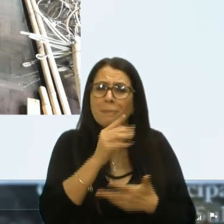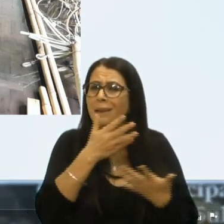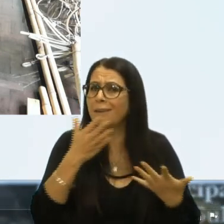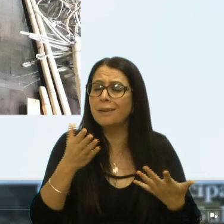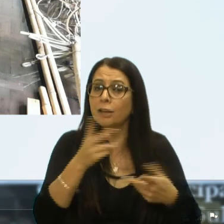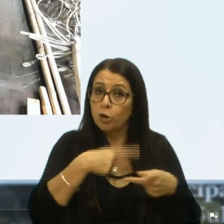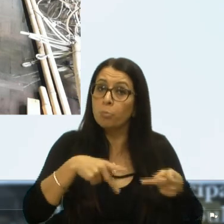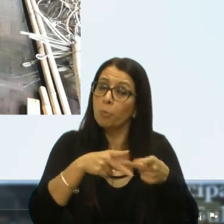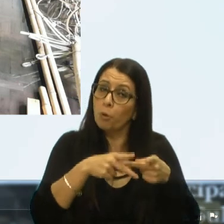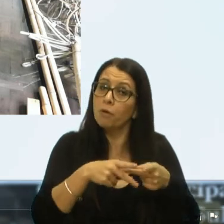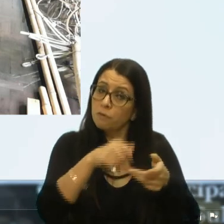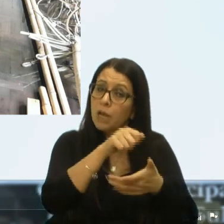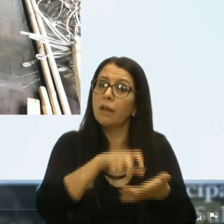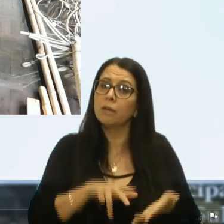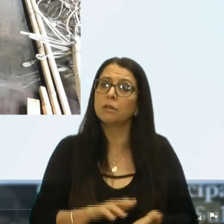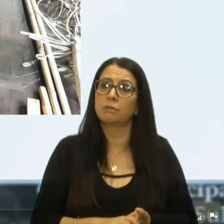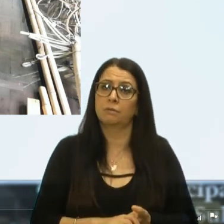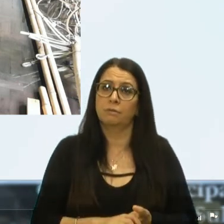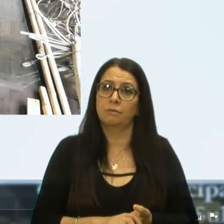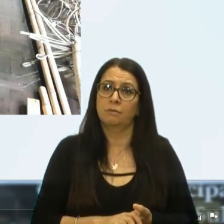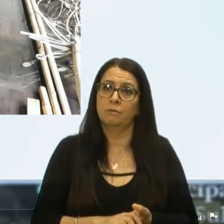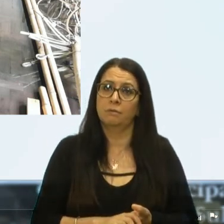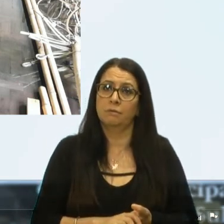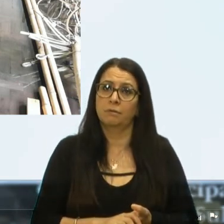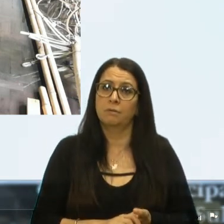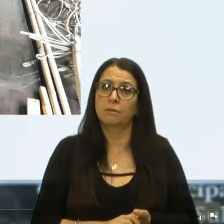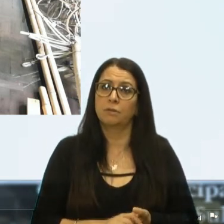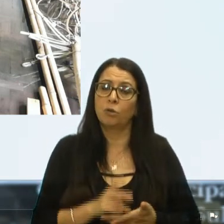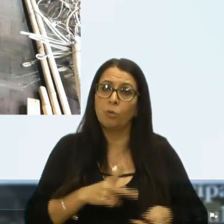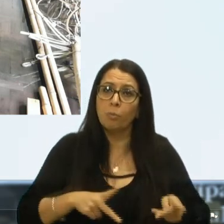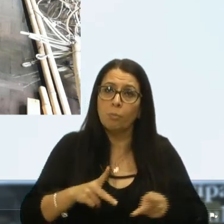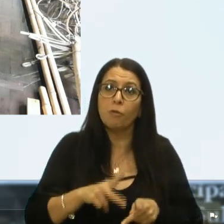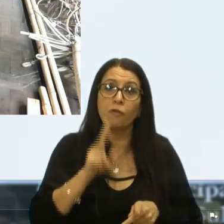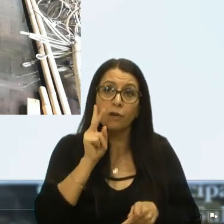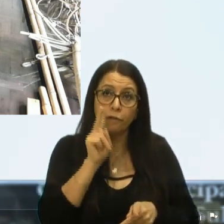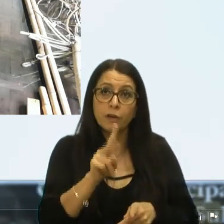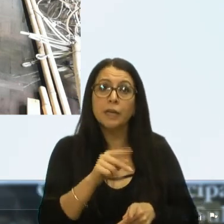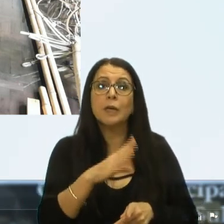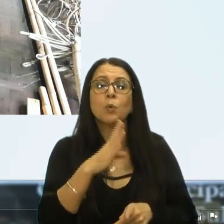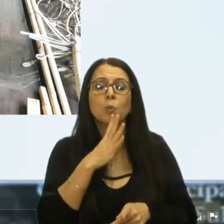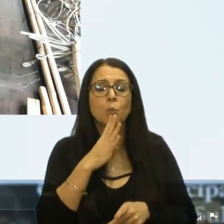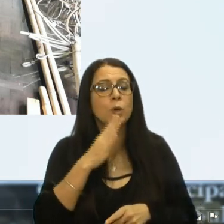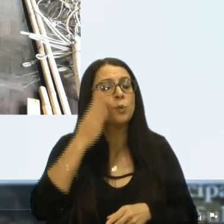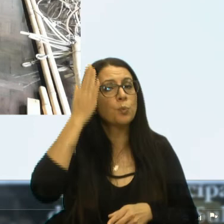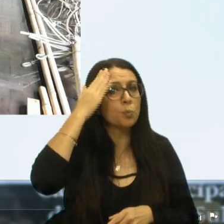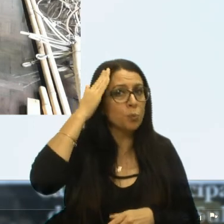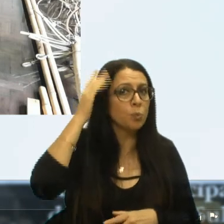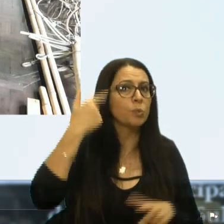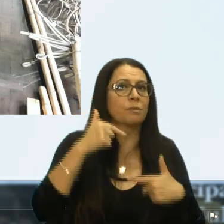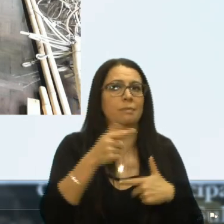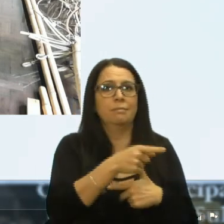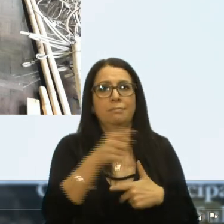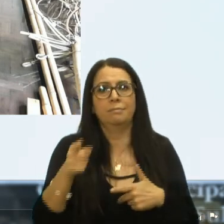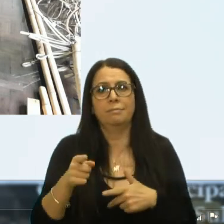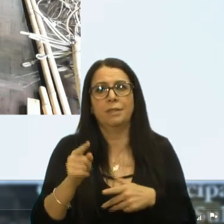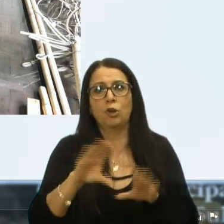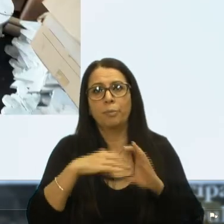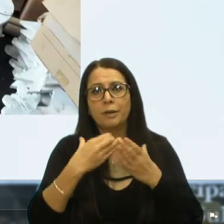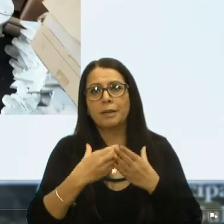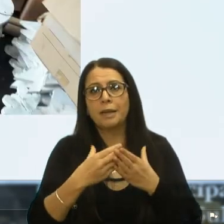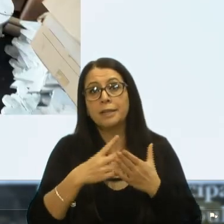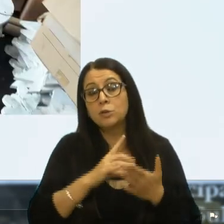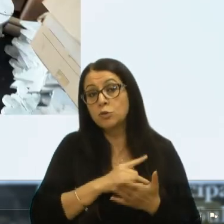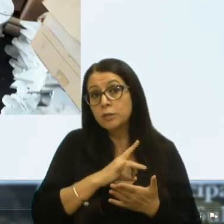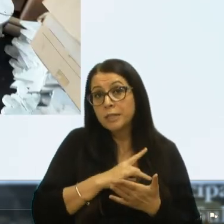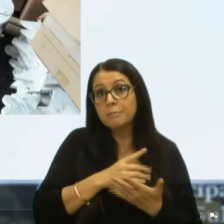o povo vai avaliar. O povo vai ver, o povo vai avaliar. Eu conheço, eu sei, eu trabalhei naquela comunidade, eu tinha uma temência